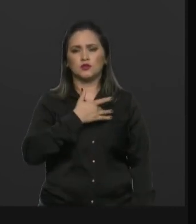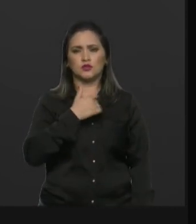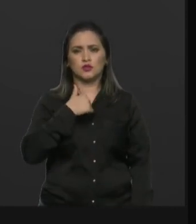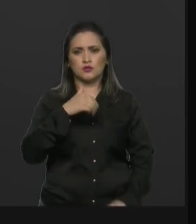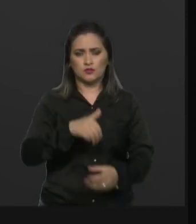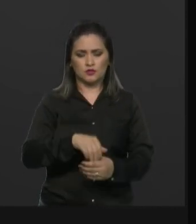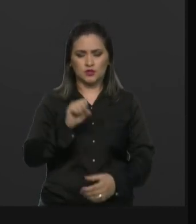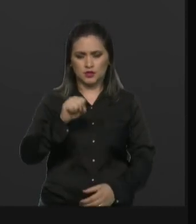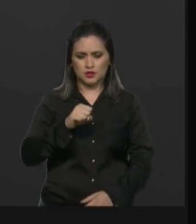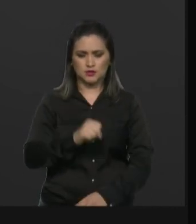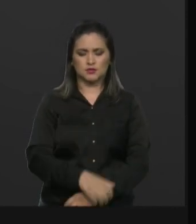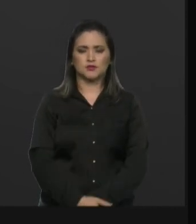pela aprovação da matéria.